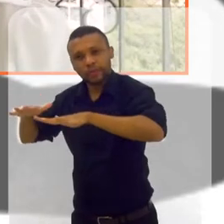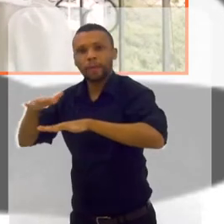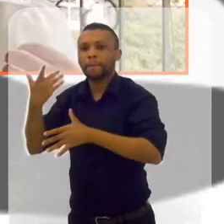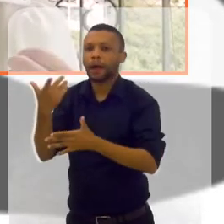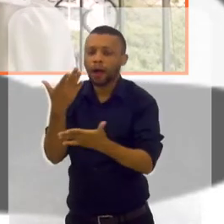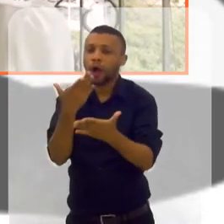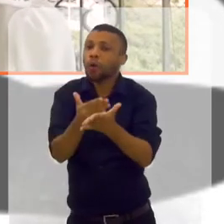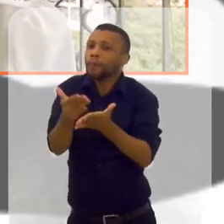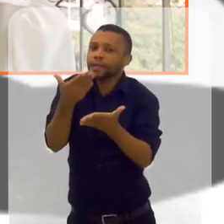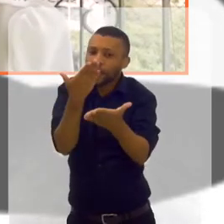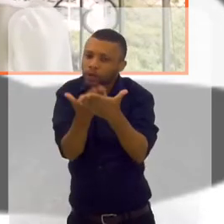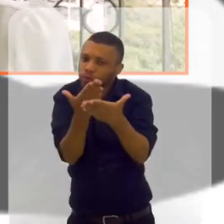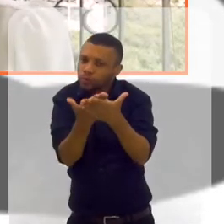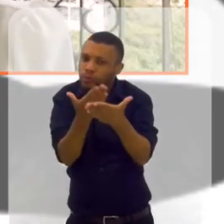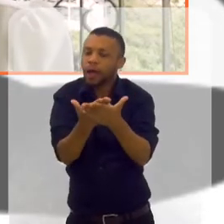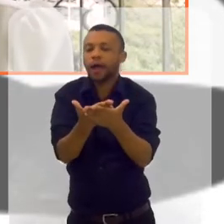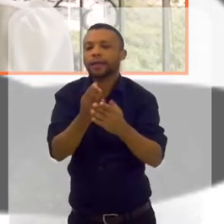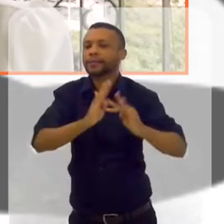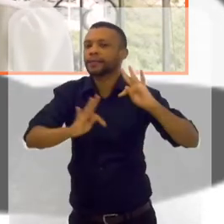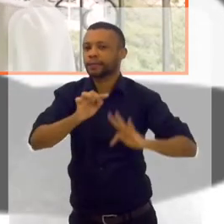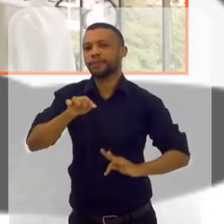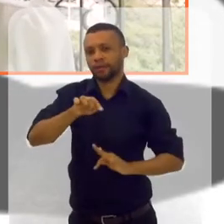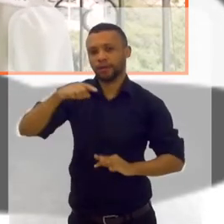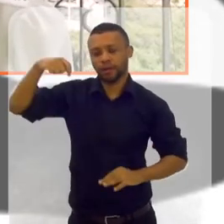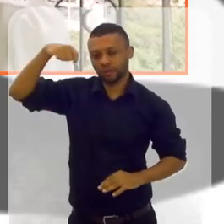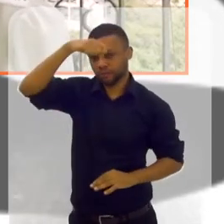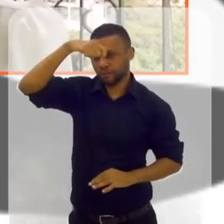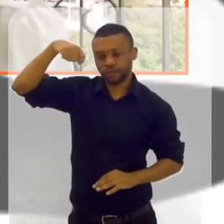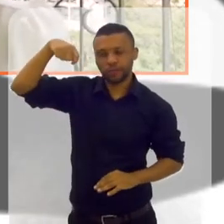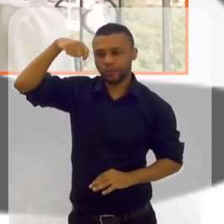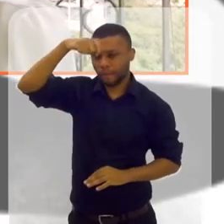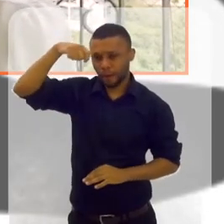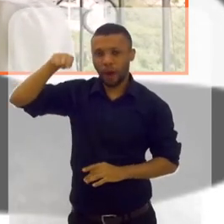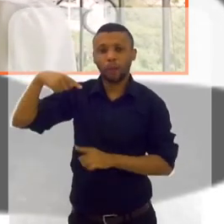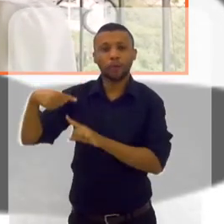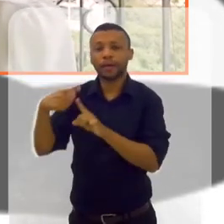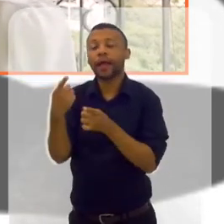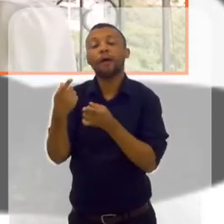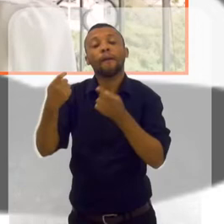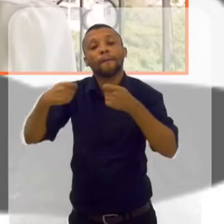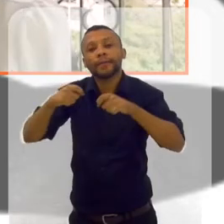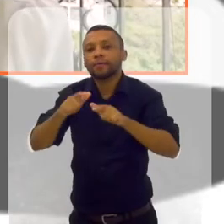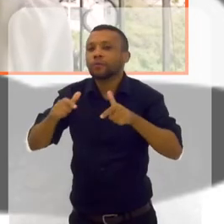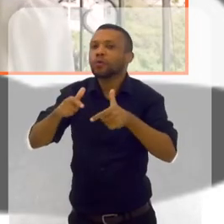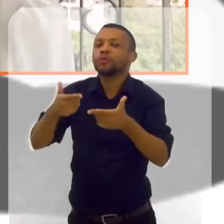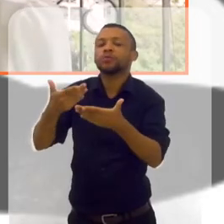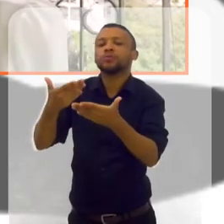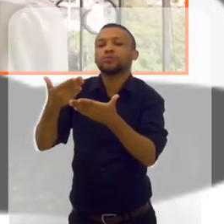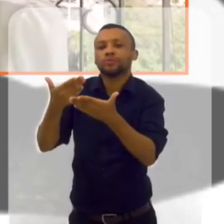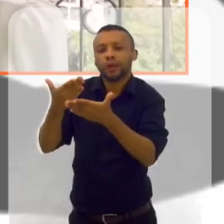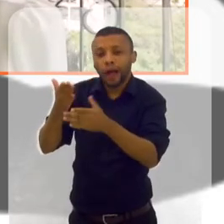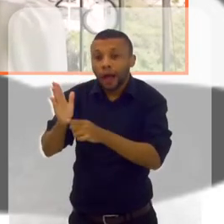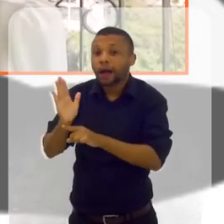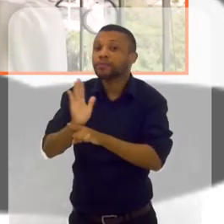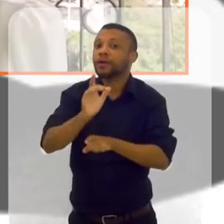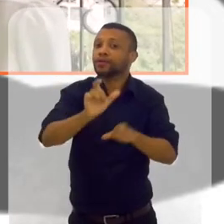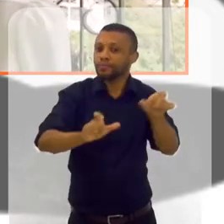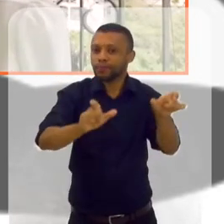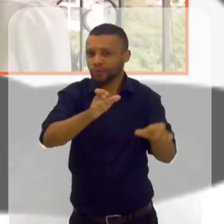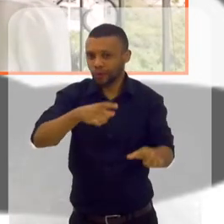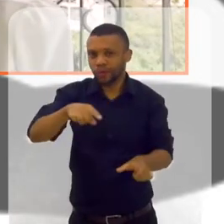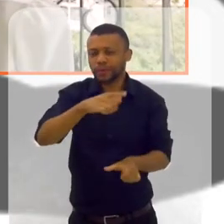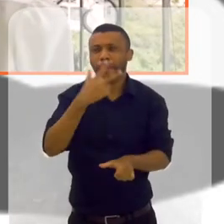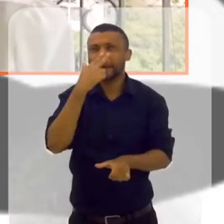preciso ajudar outras pessoas que estão no mesmo estado que eu estou. Porque, assim, é como se fosse um passe de mágica.